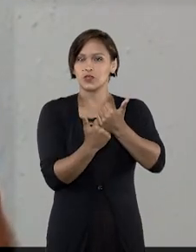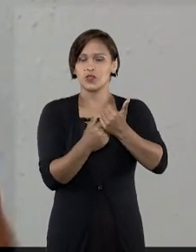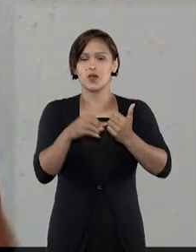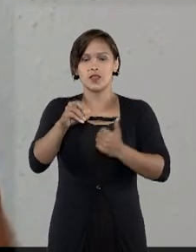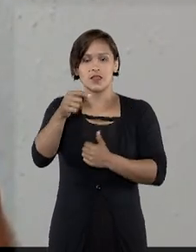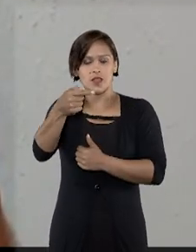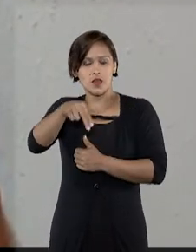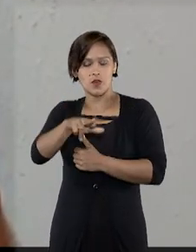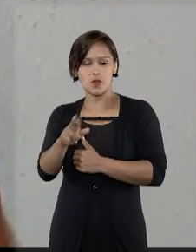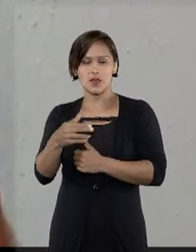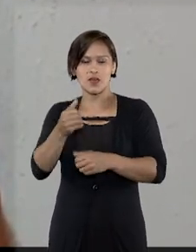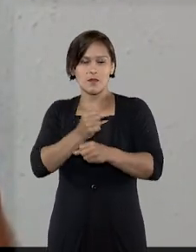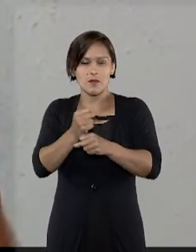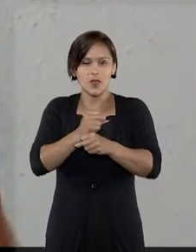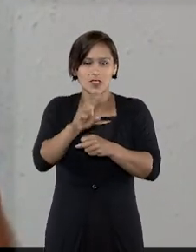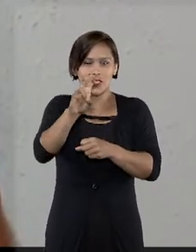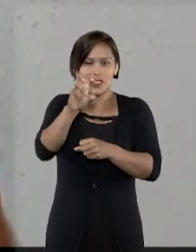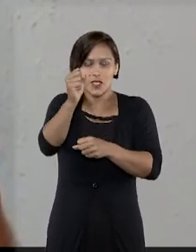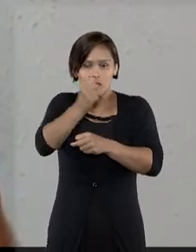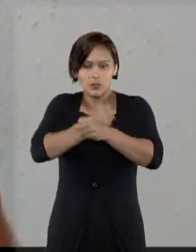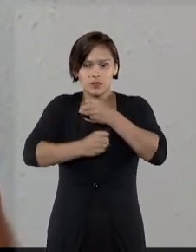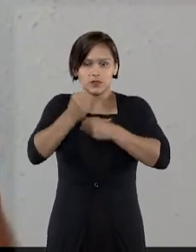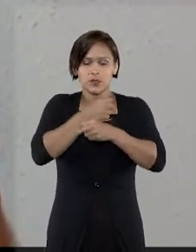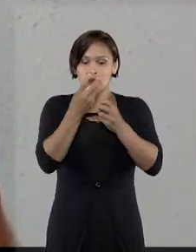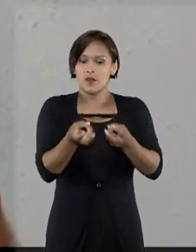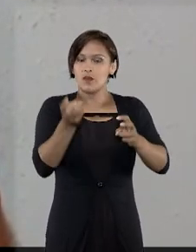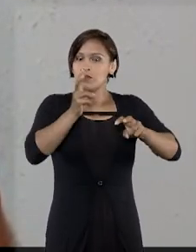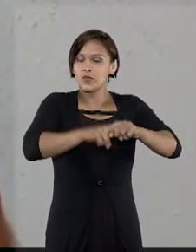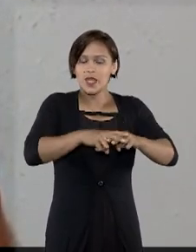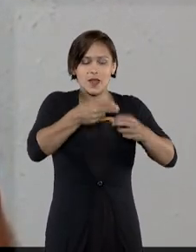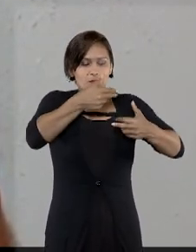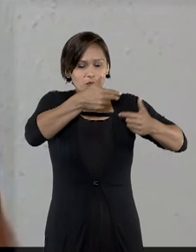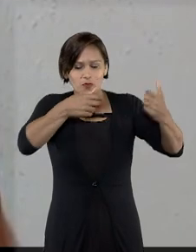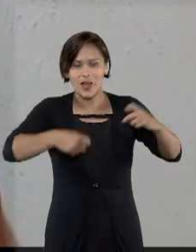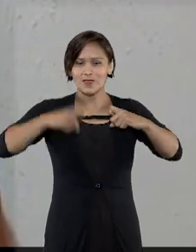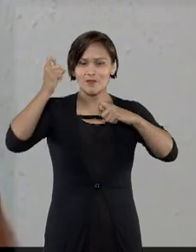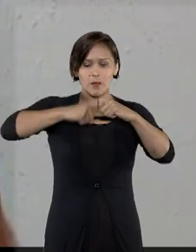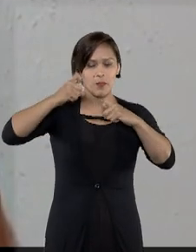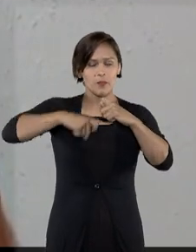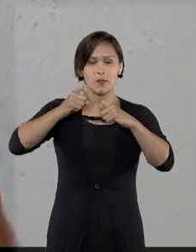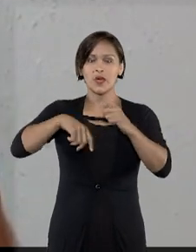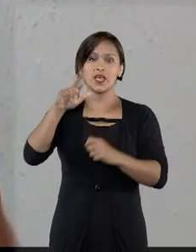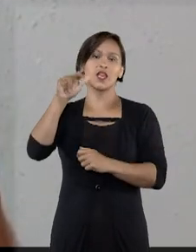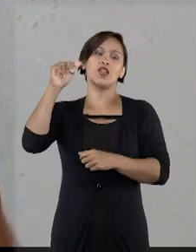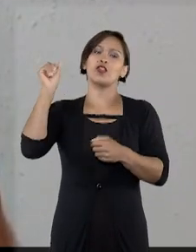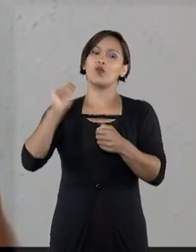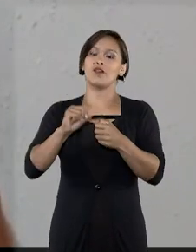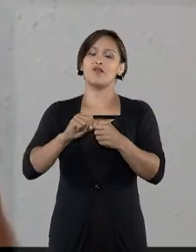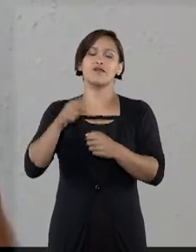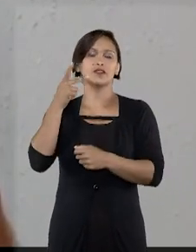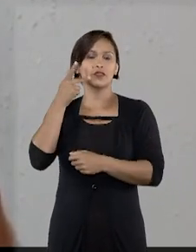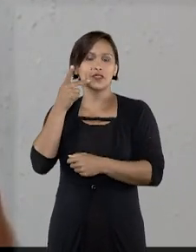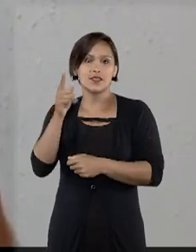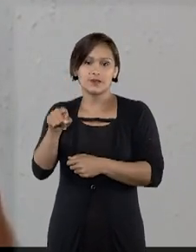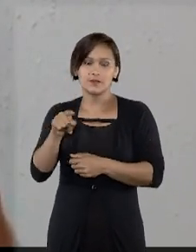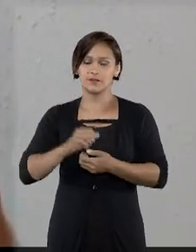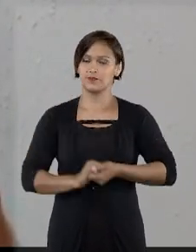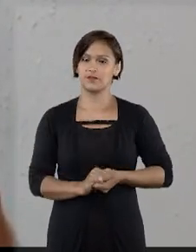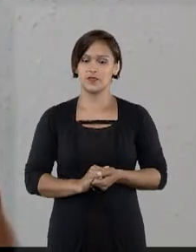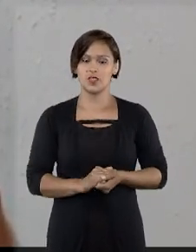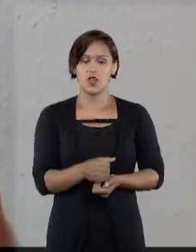ONG, após passar cinco anos na cadeia por uma série de estupros que não cometeu em Fortaleza.